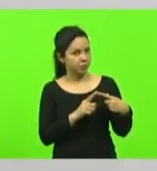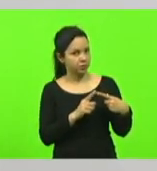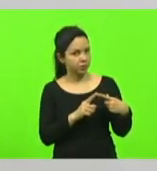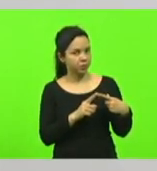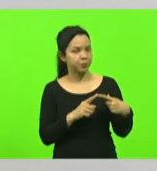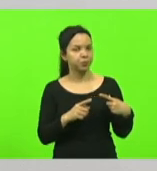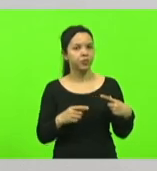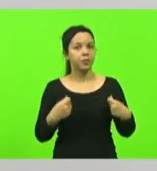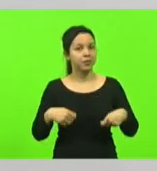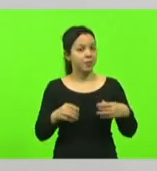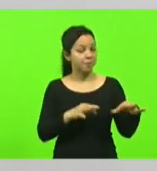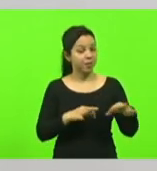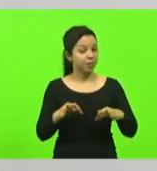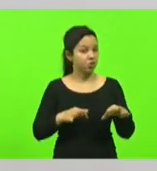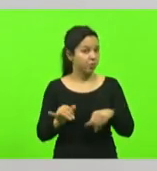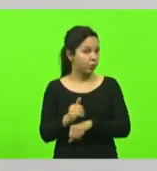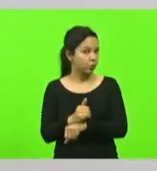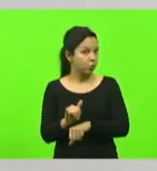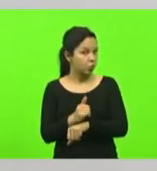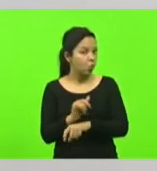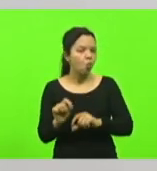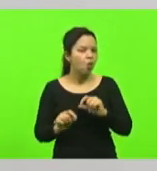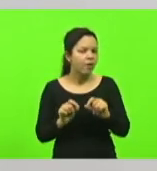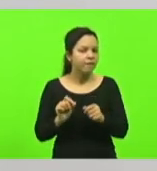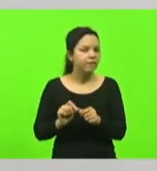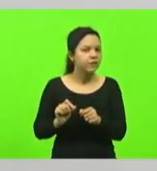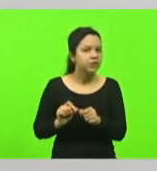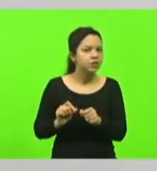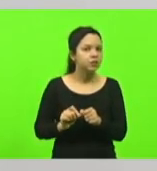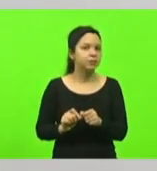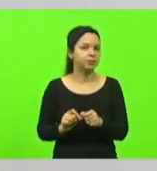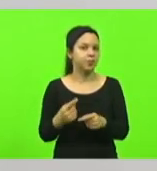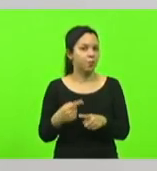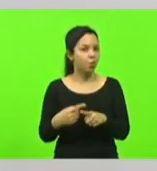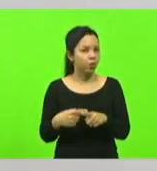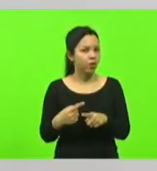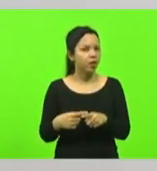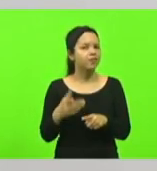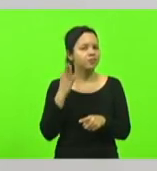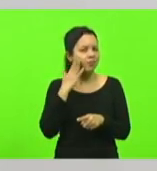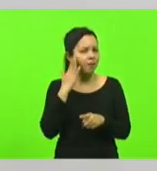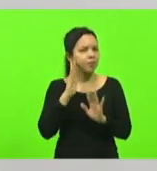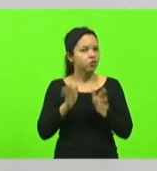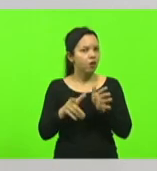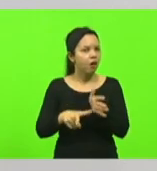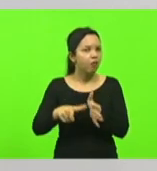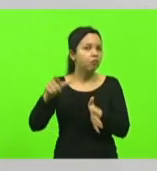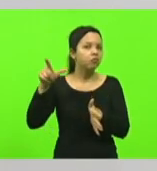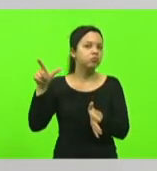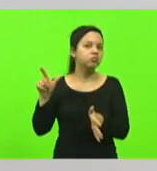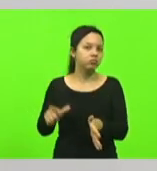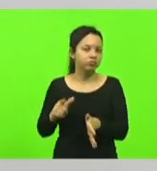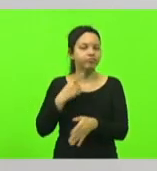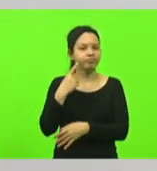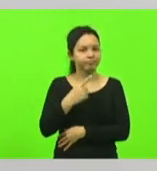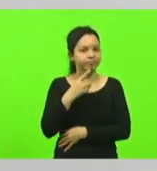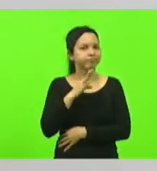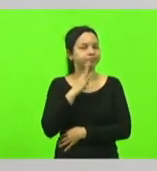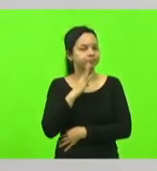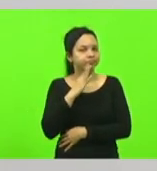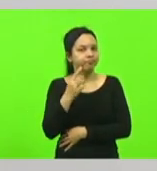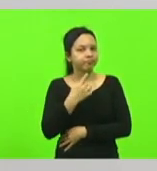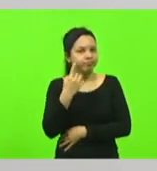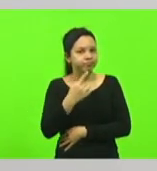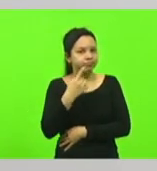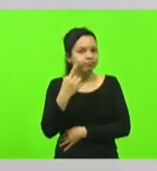fazendo um planejamento estratégico do que vai ser feito com isso. Porque sabiam, com antecedência, deputado Nilson Berlanda, deputado